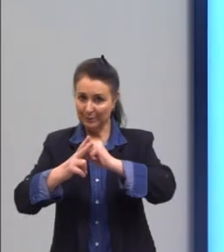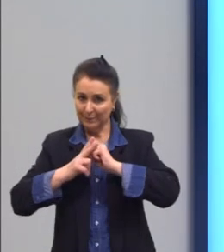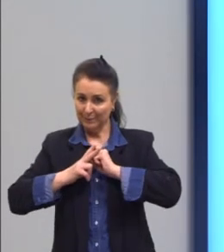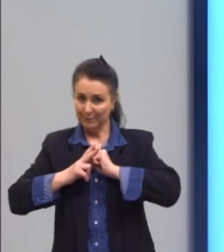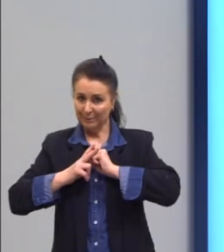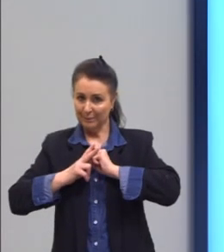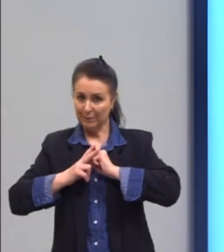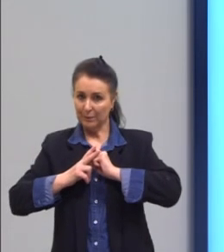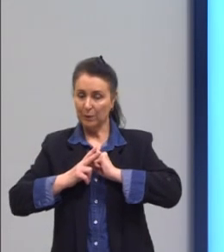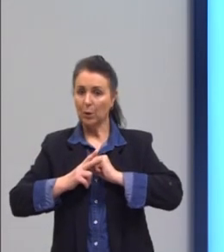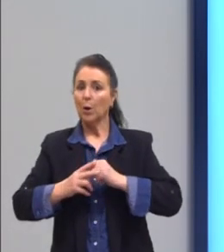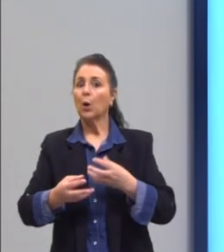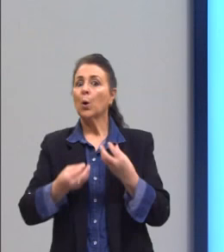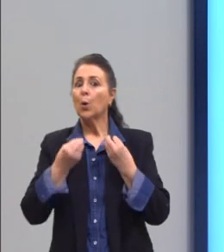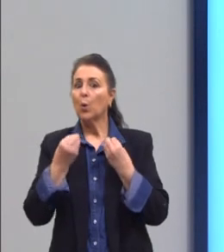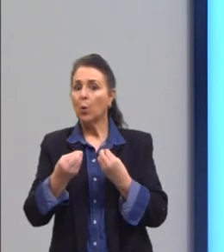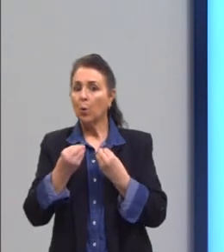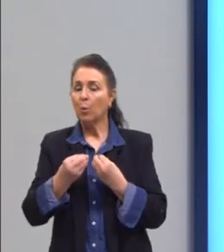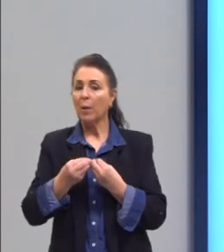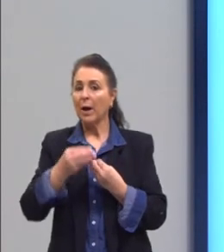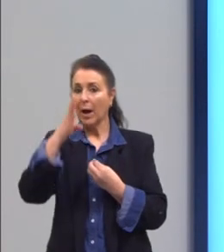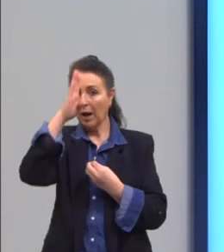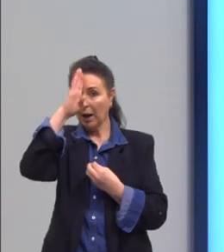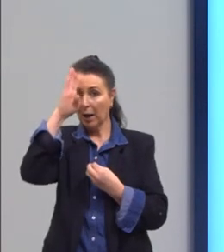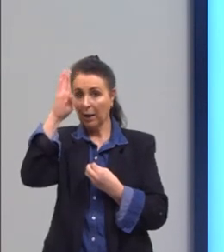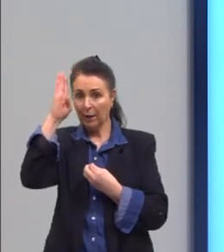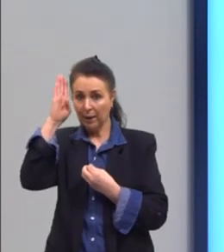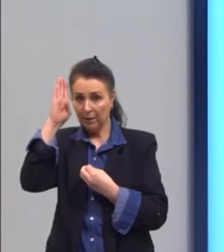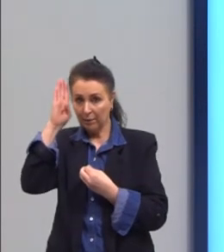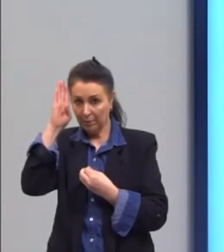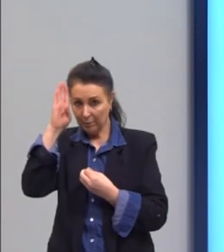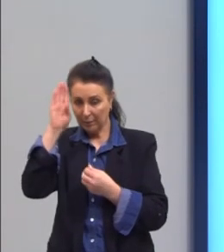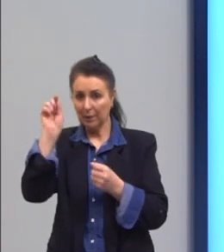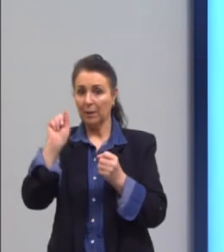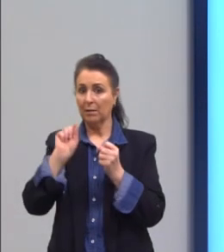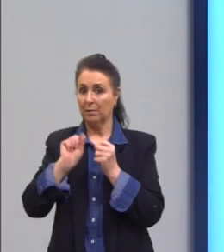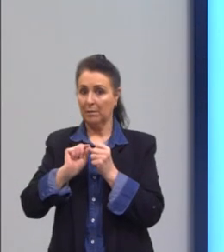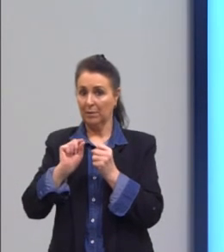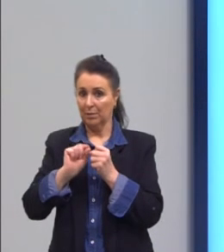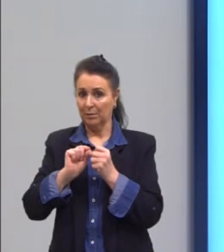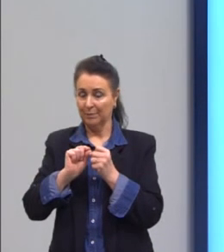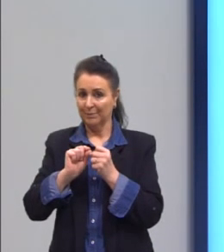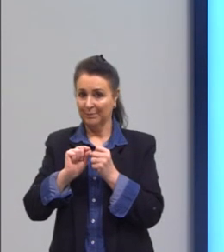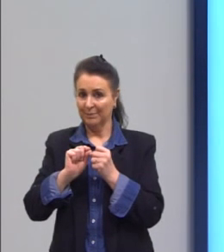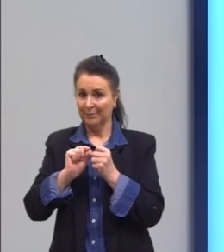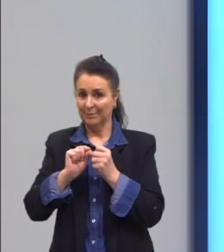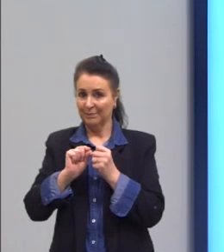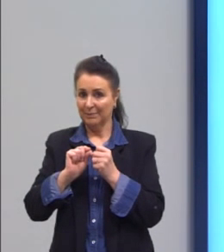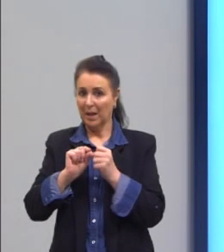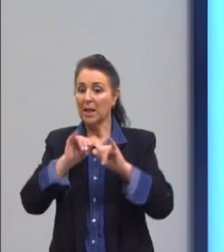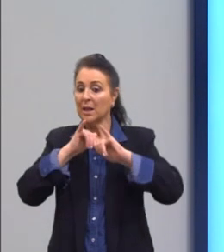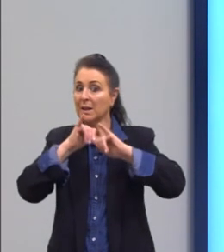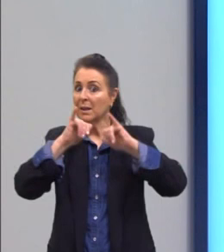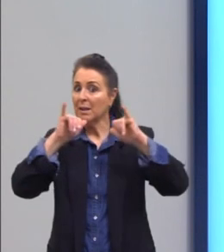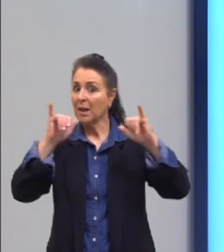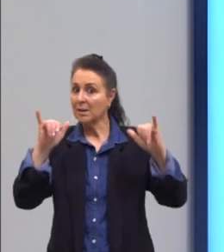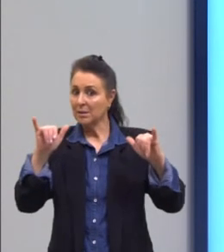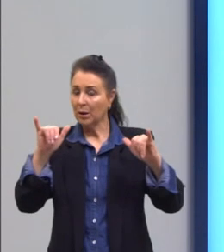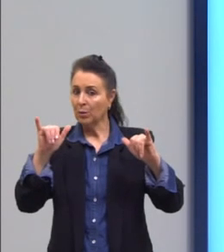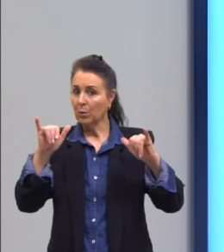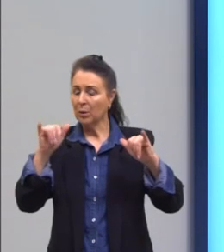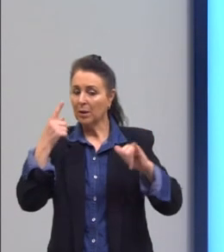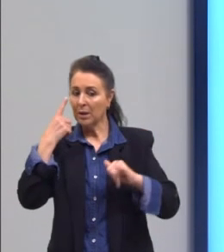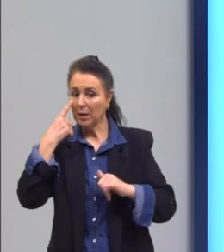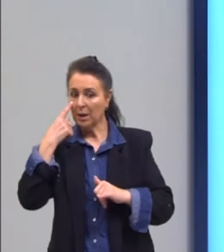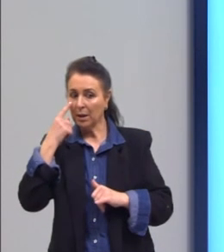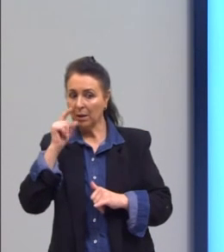a forma como a academia Can está sendo promovida. Ele está dizendo ali que ele enxerga